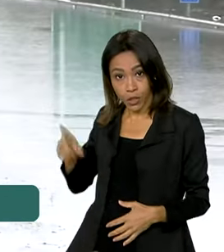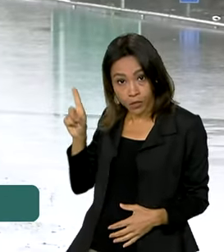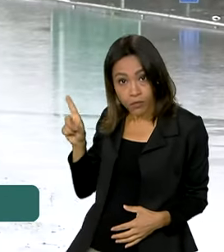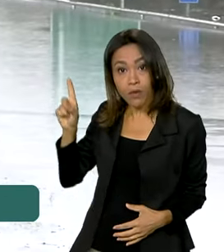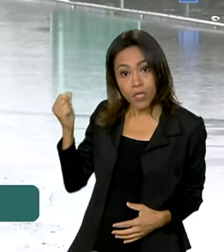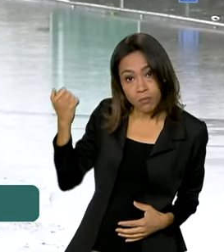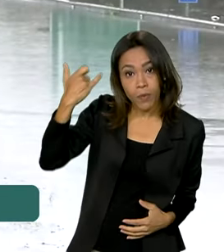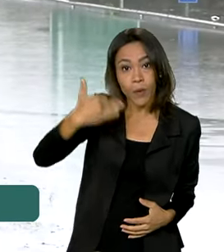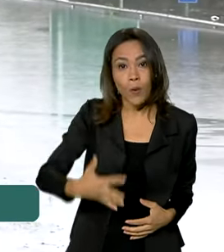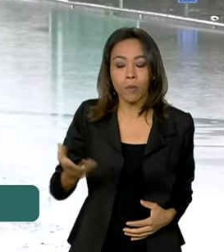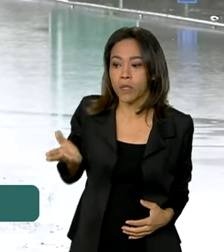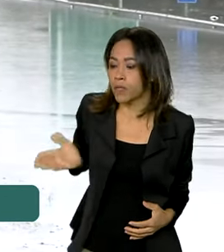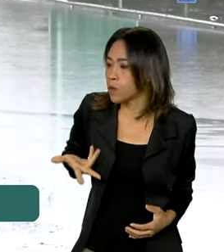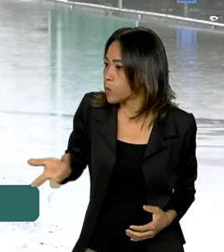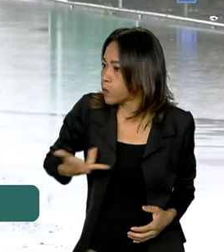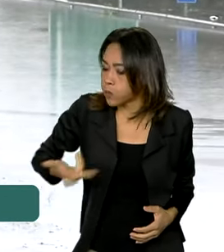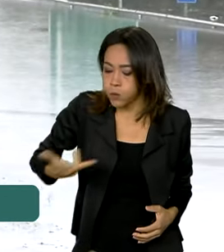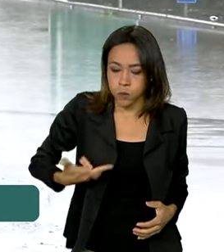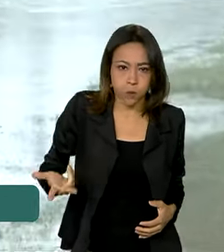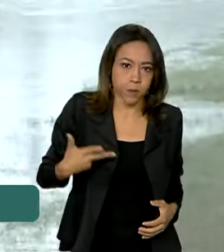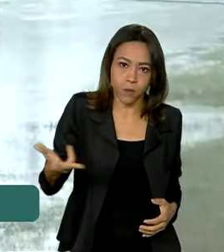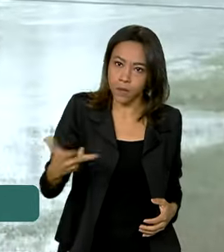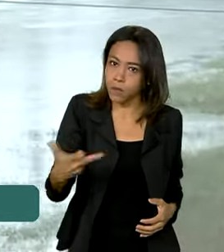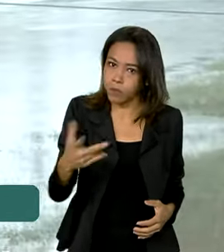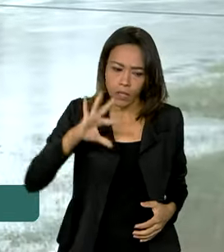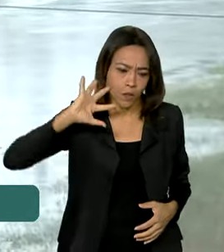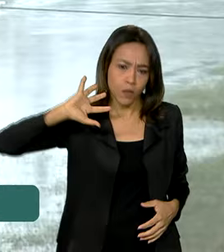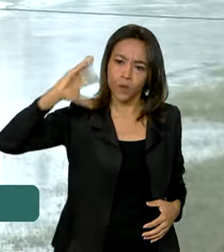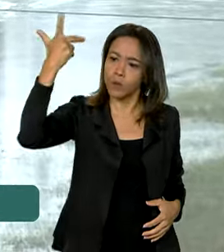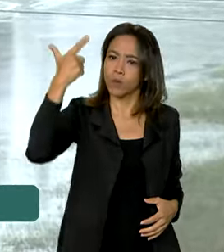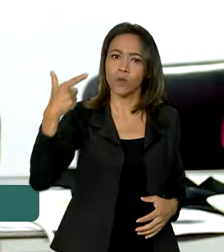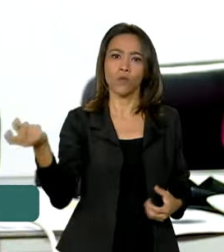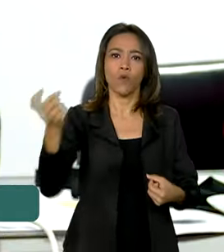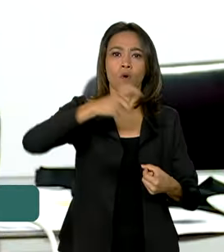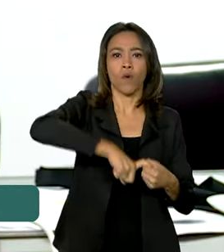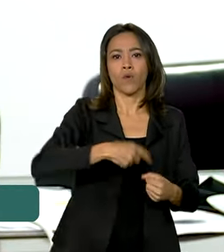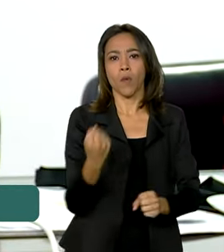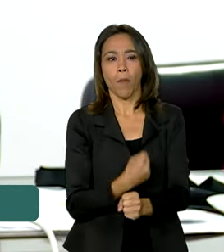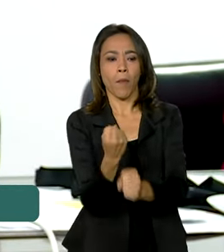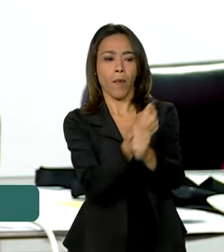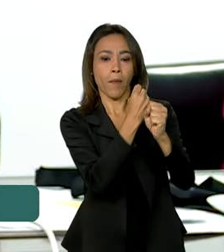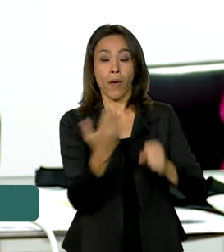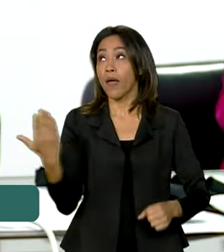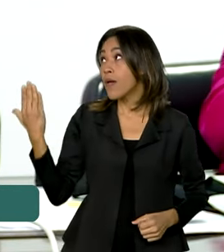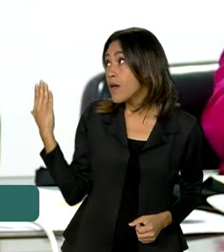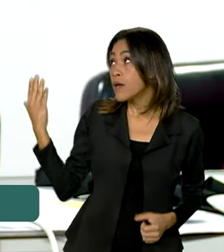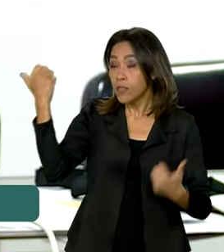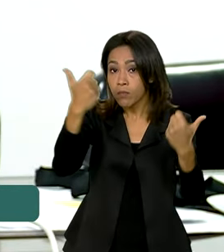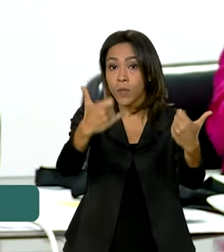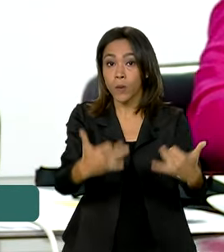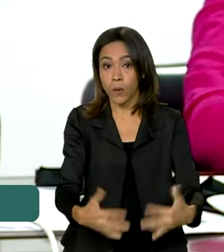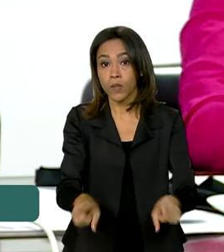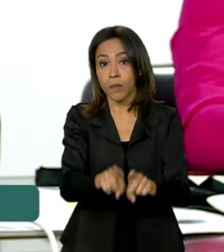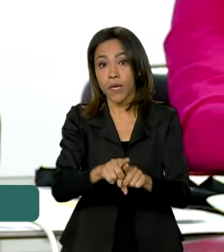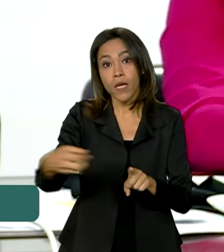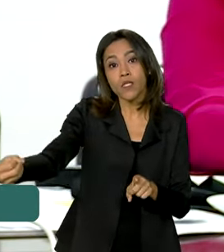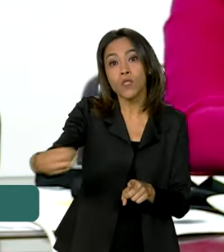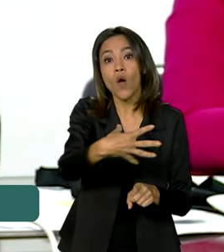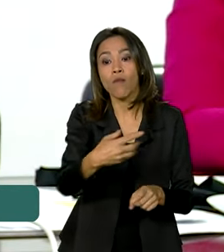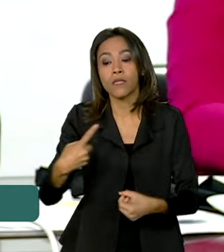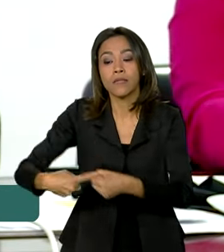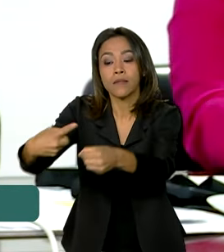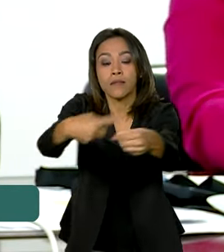é preciso agilidade e eficiência para que tudo seja reconstruído. Alexandre Padilha disse ainda que as novas cidades